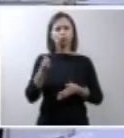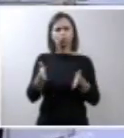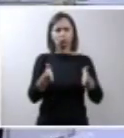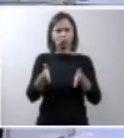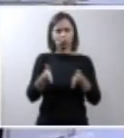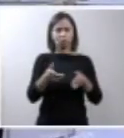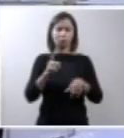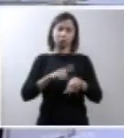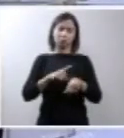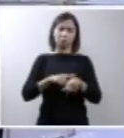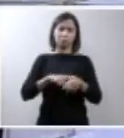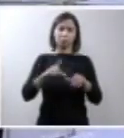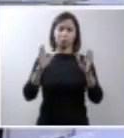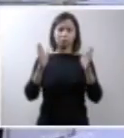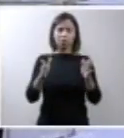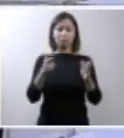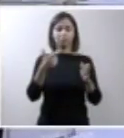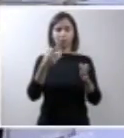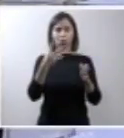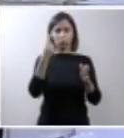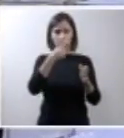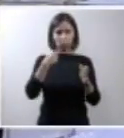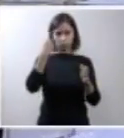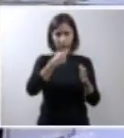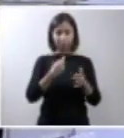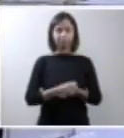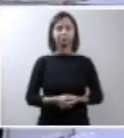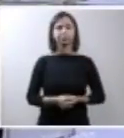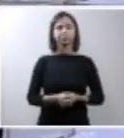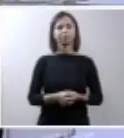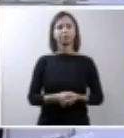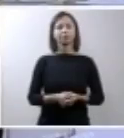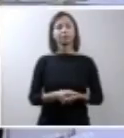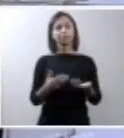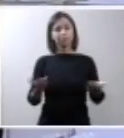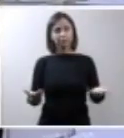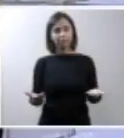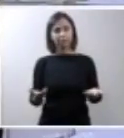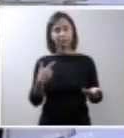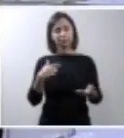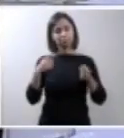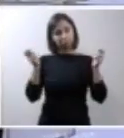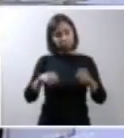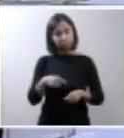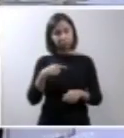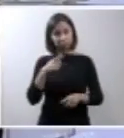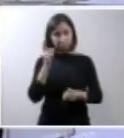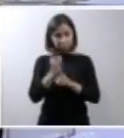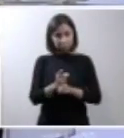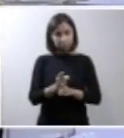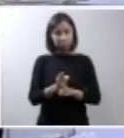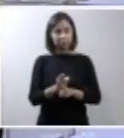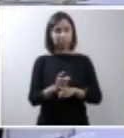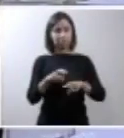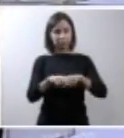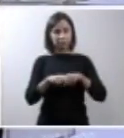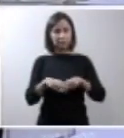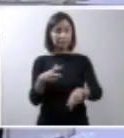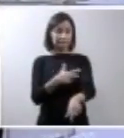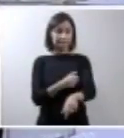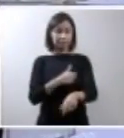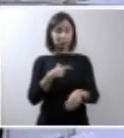24 horas associado a isso precisamos poder identificar através de exames